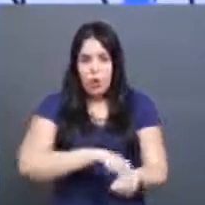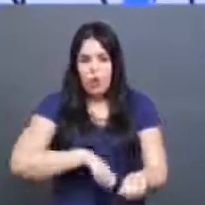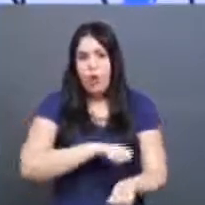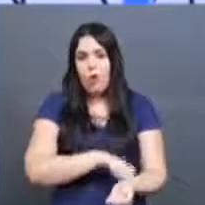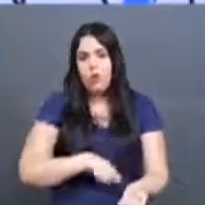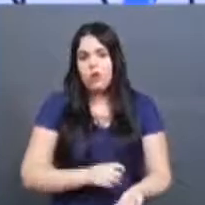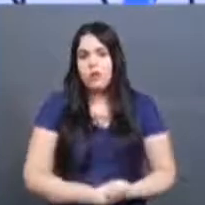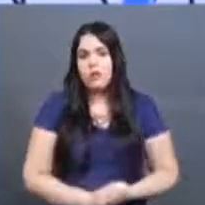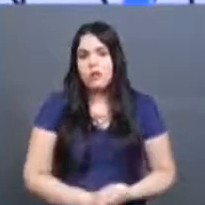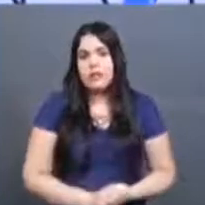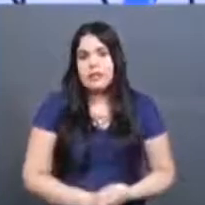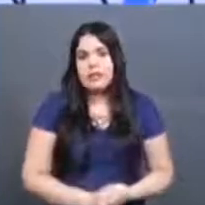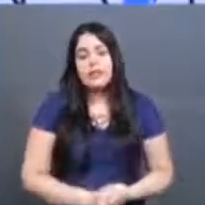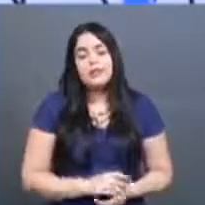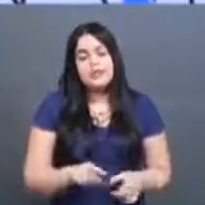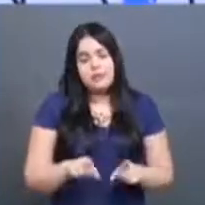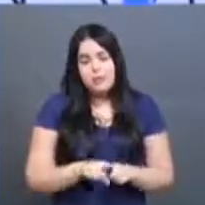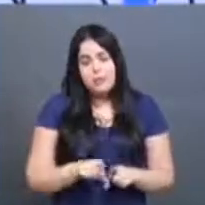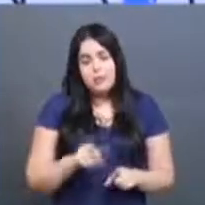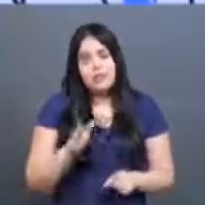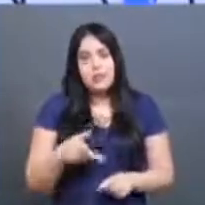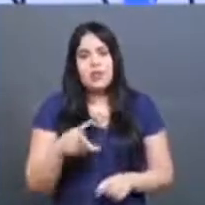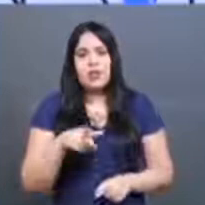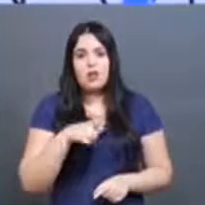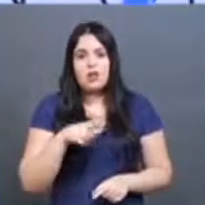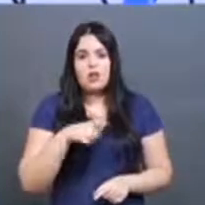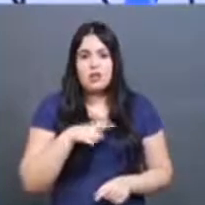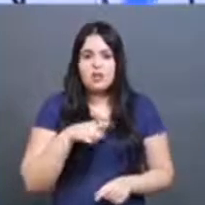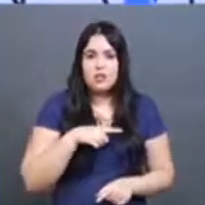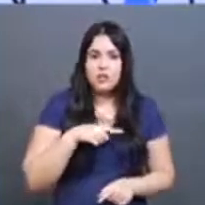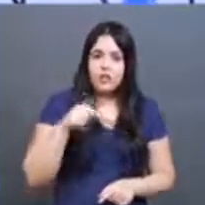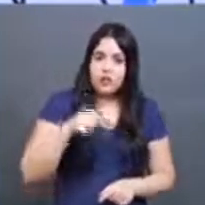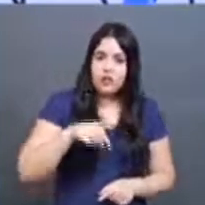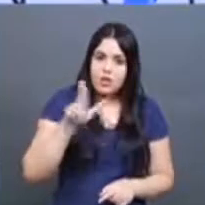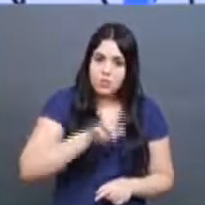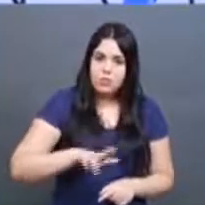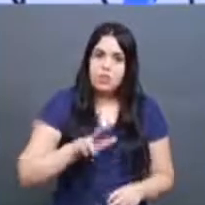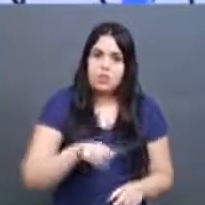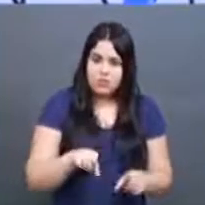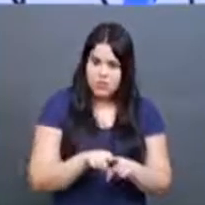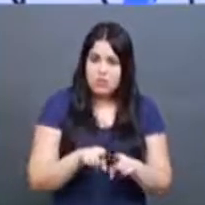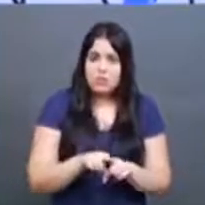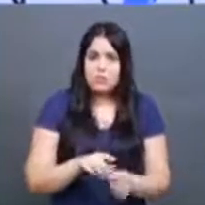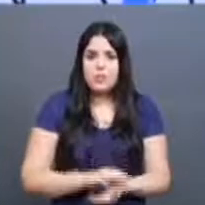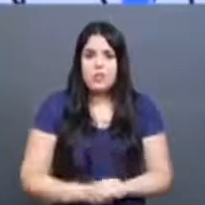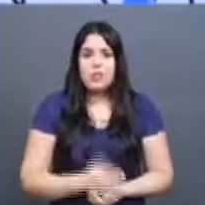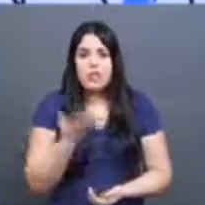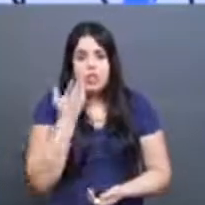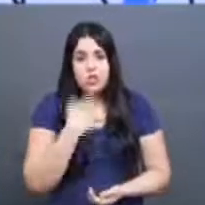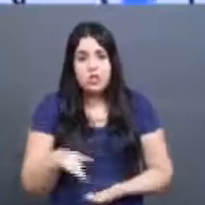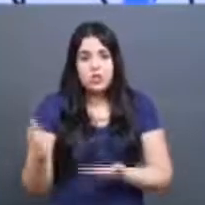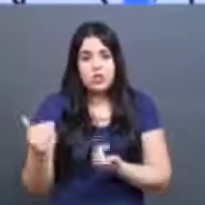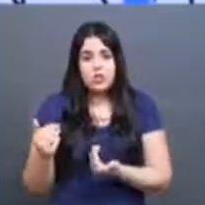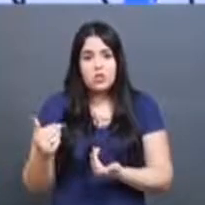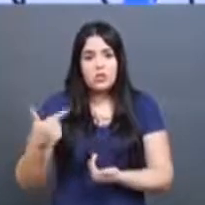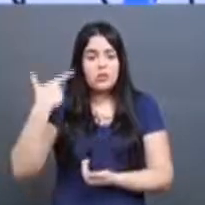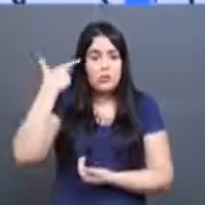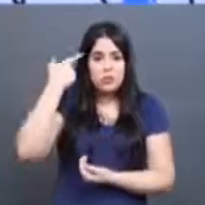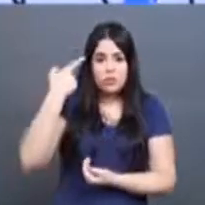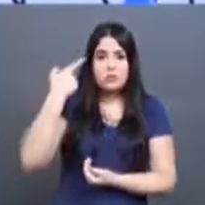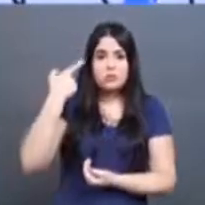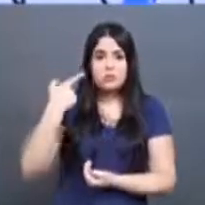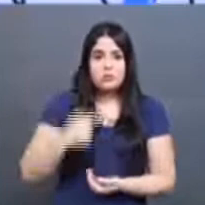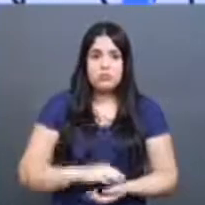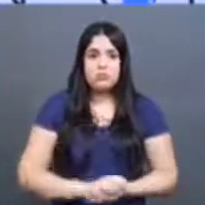E, lamentavelmente, nós já tivemos casos aqui, inclusive na cidade de Uberlândia, de crianças e adolescentes que já tiraram a própria